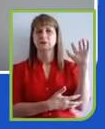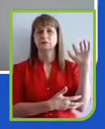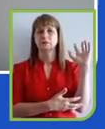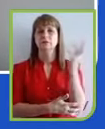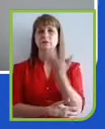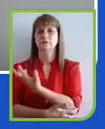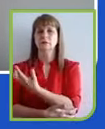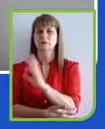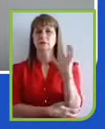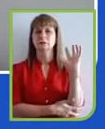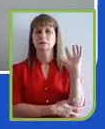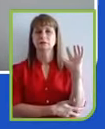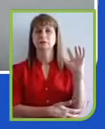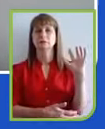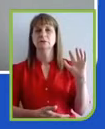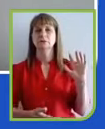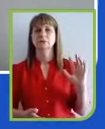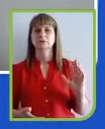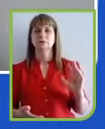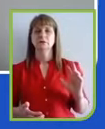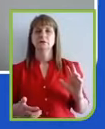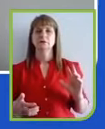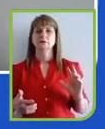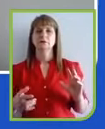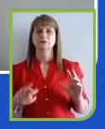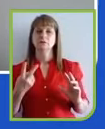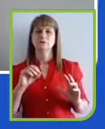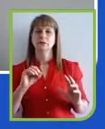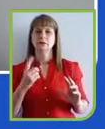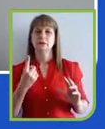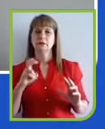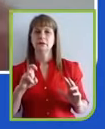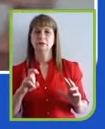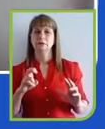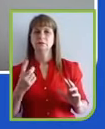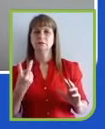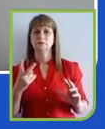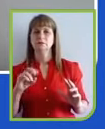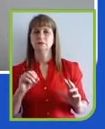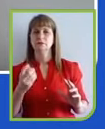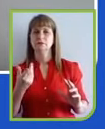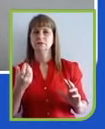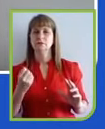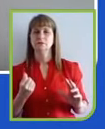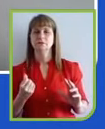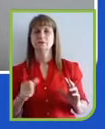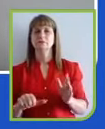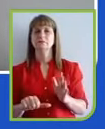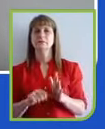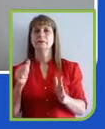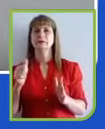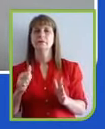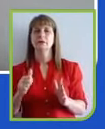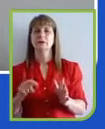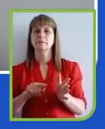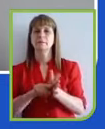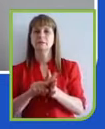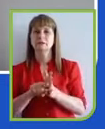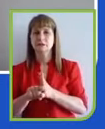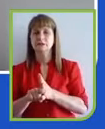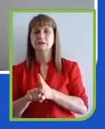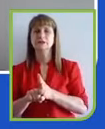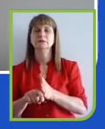fornecedores 2015, 2016. A gente fez uma primeira pesquisa de satisfação mais ampla, com